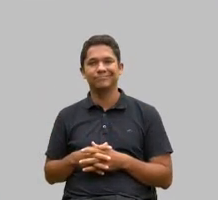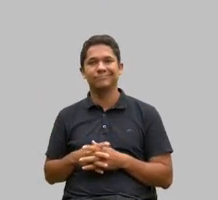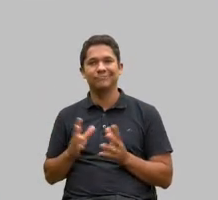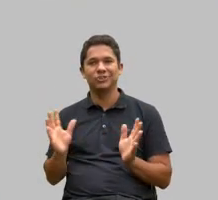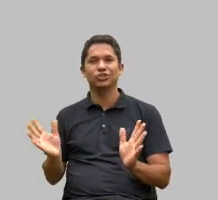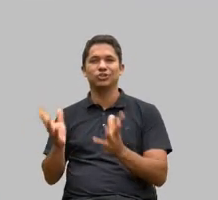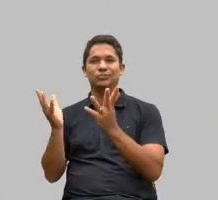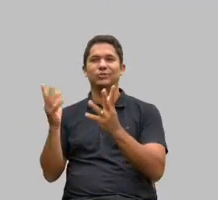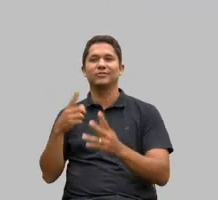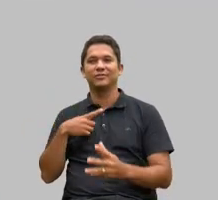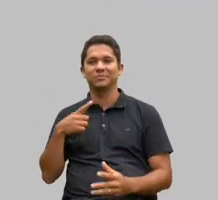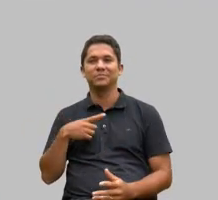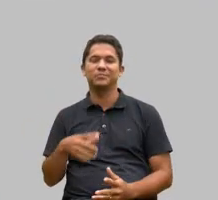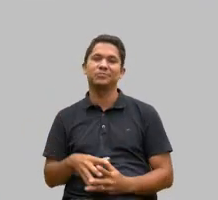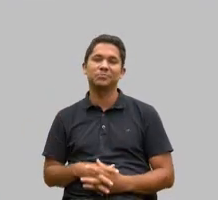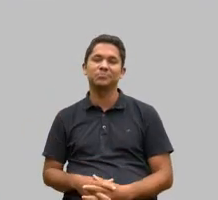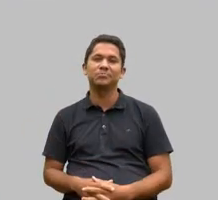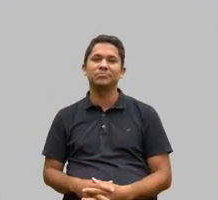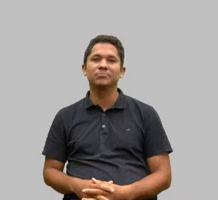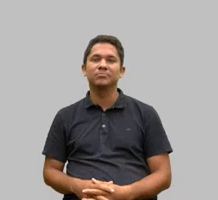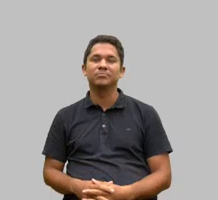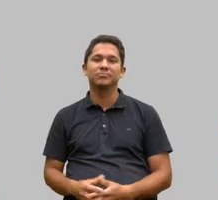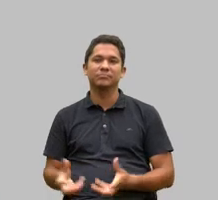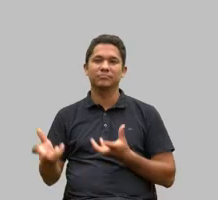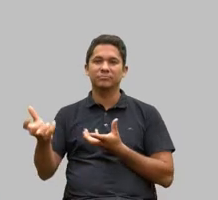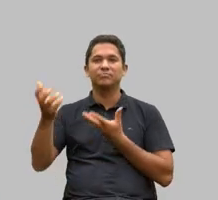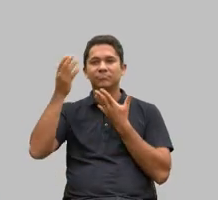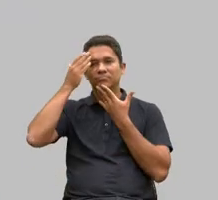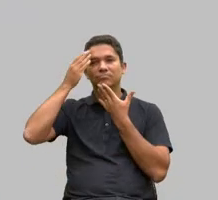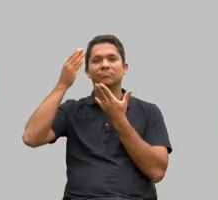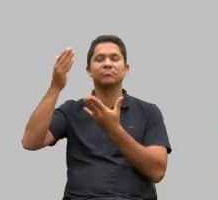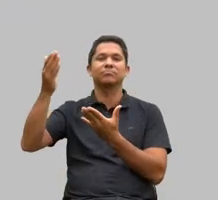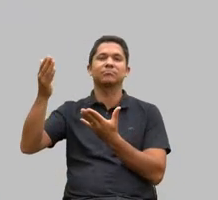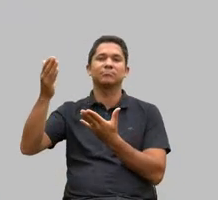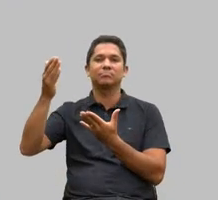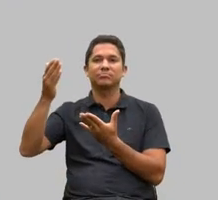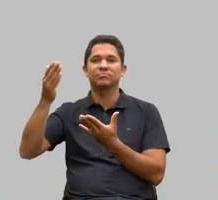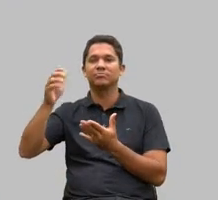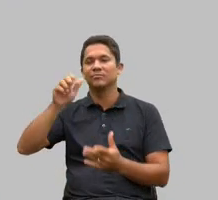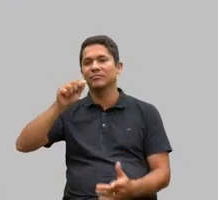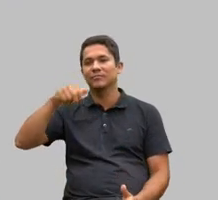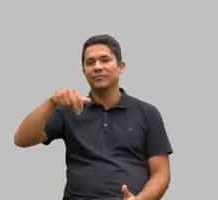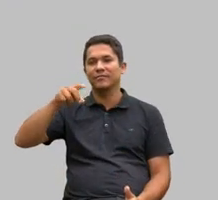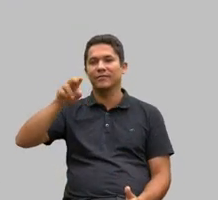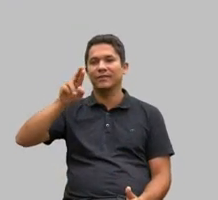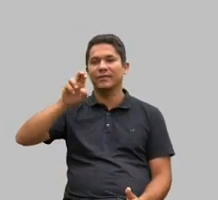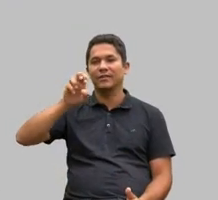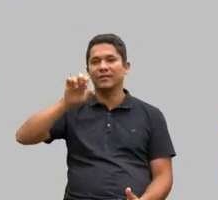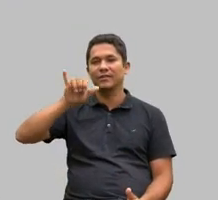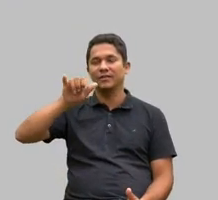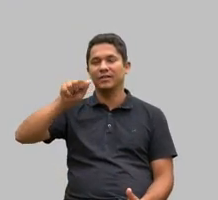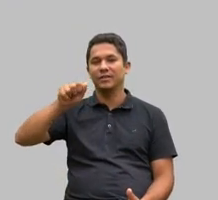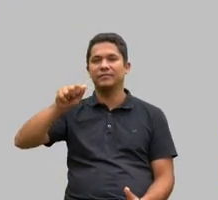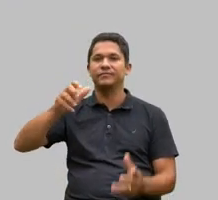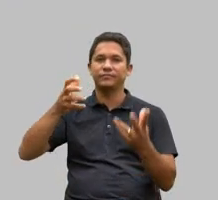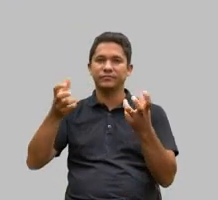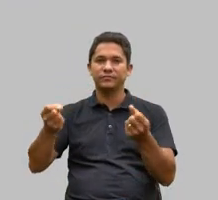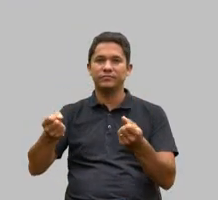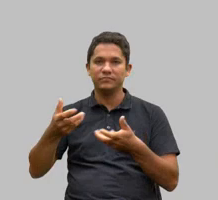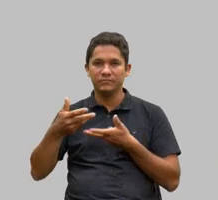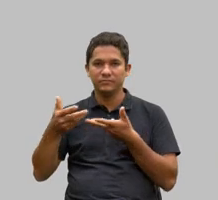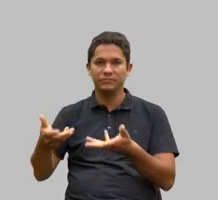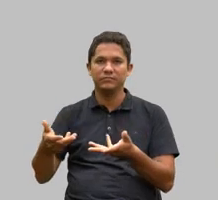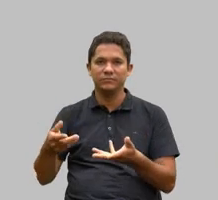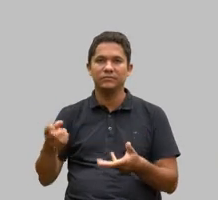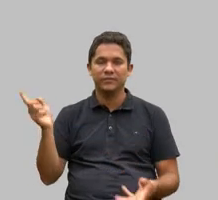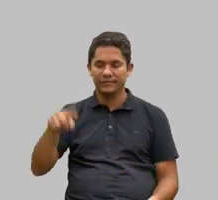então eu quero agradecer também a Andréia que aceitou o nosso convite Andréia muito bacana a sua presença